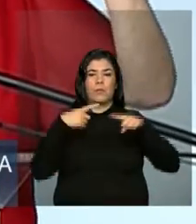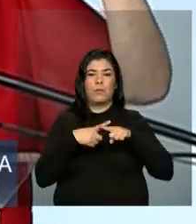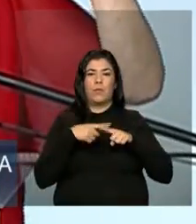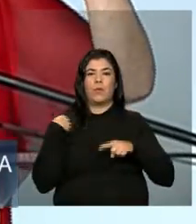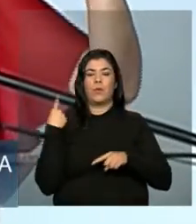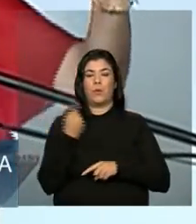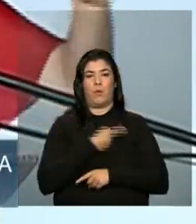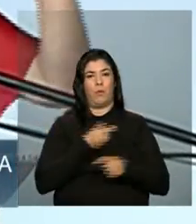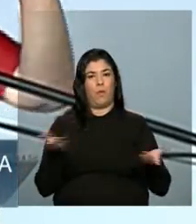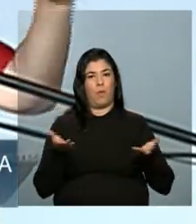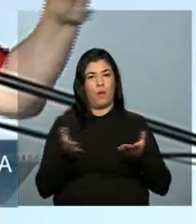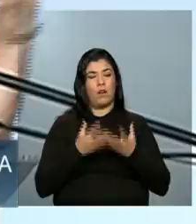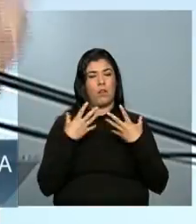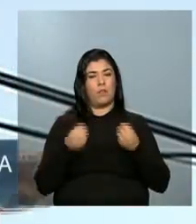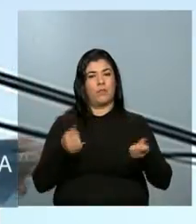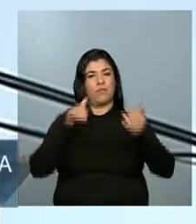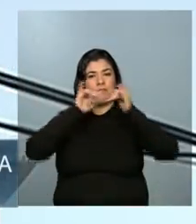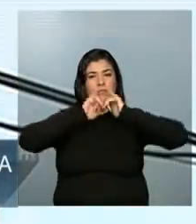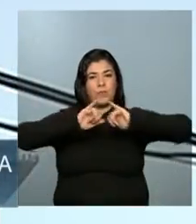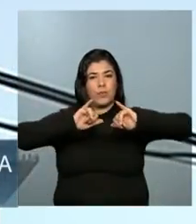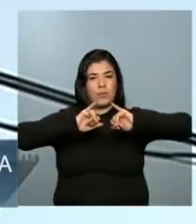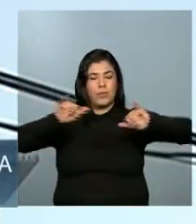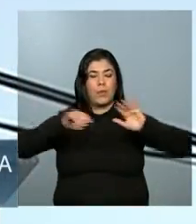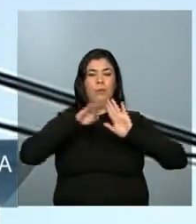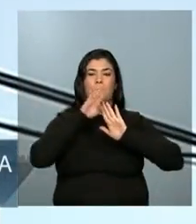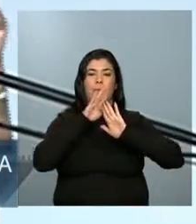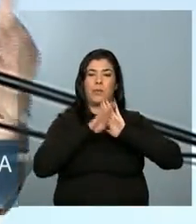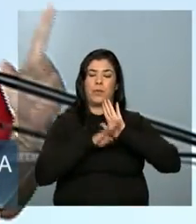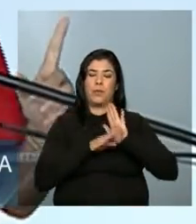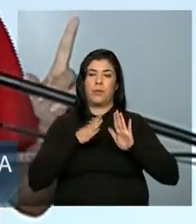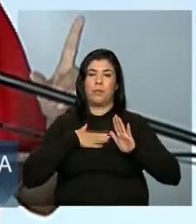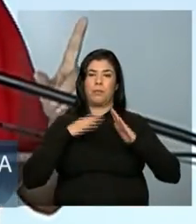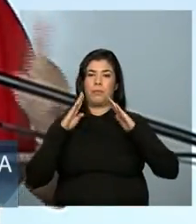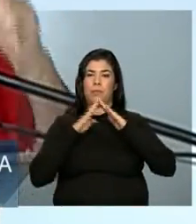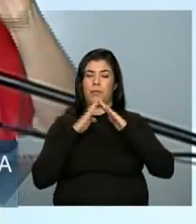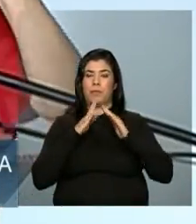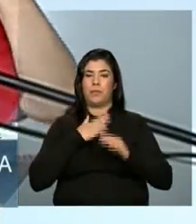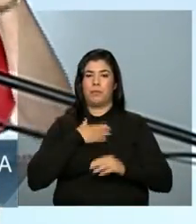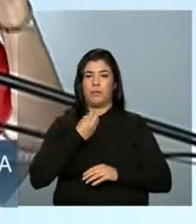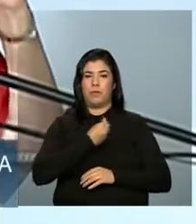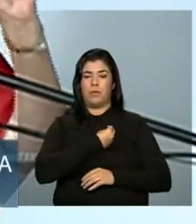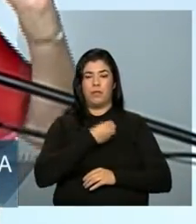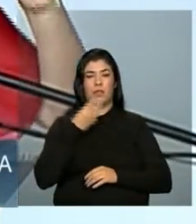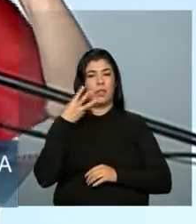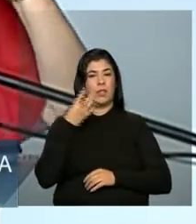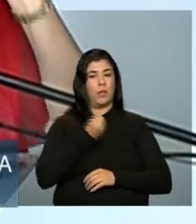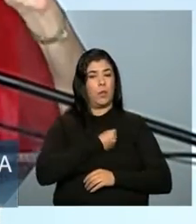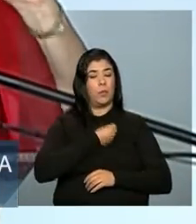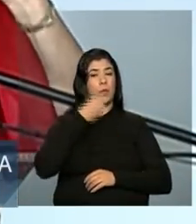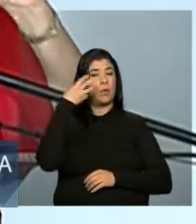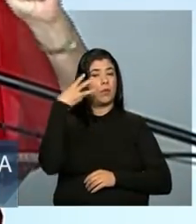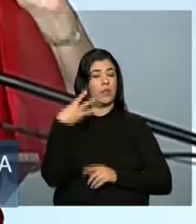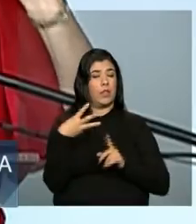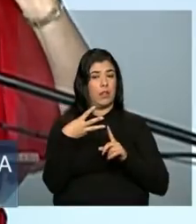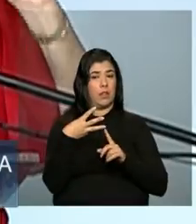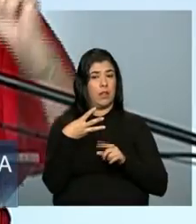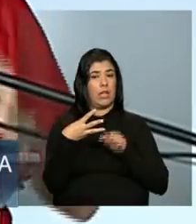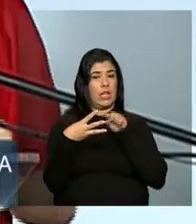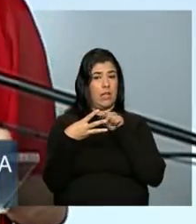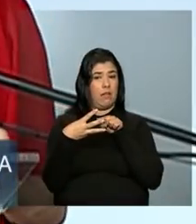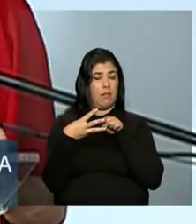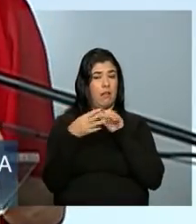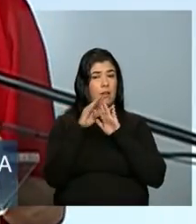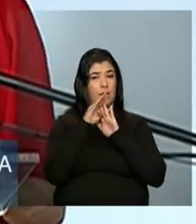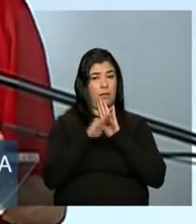lançar o Minha Casa Minha Vida 3. Com isso, com isso, mais 3 milhões